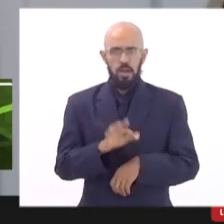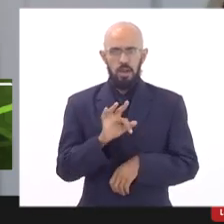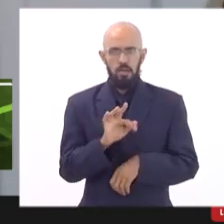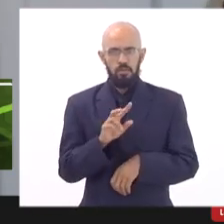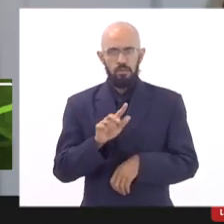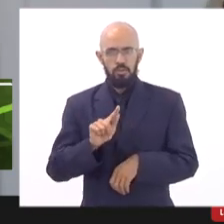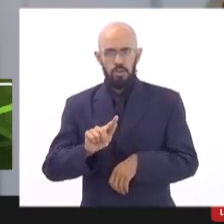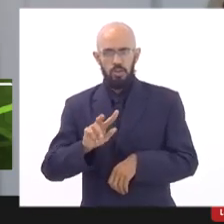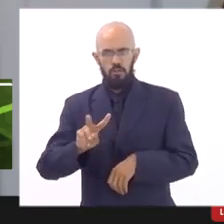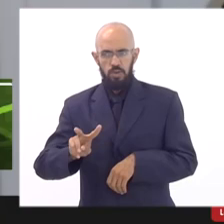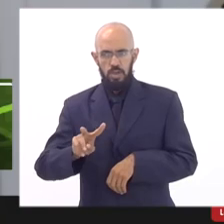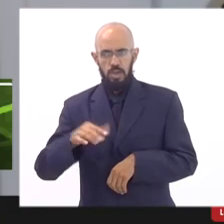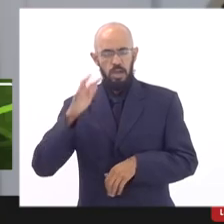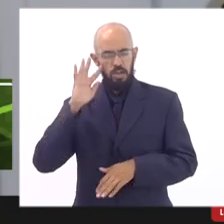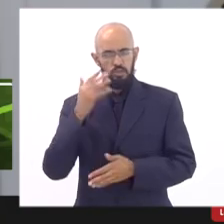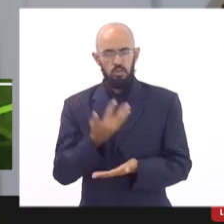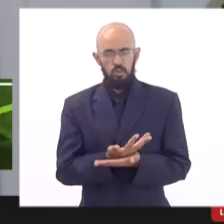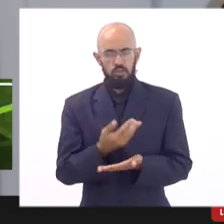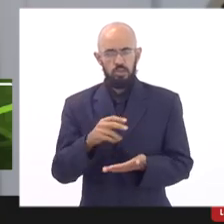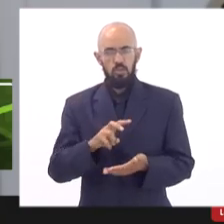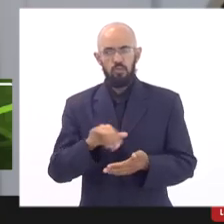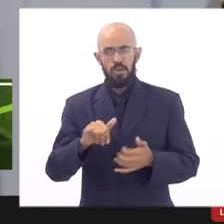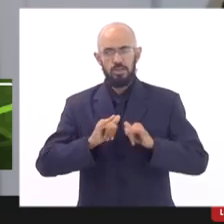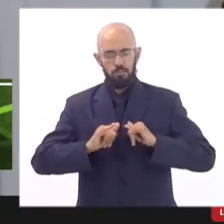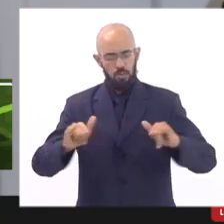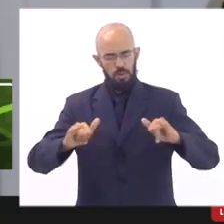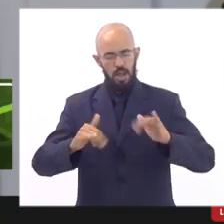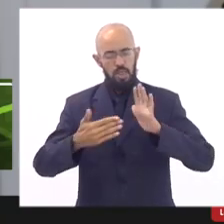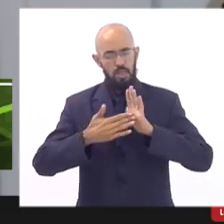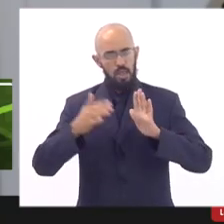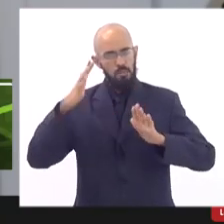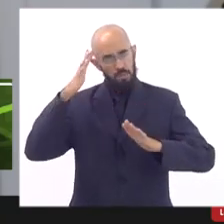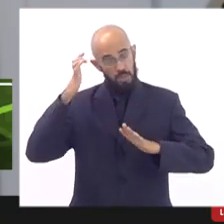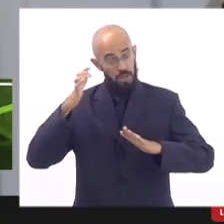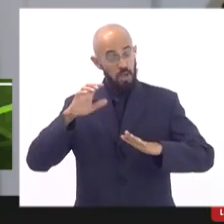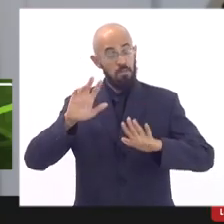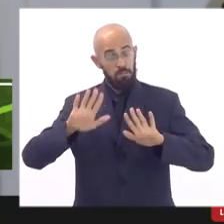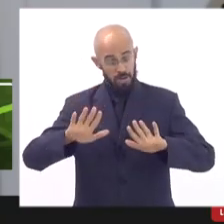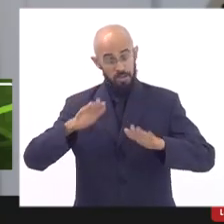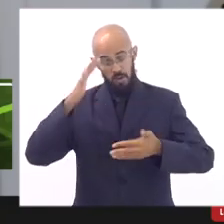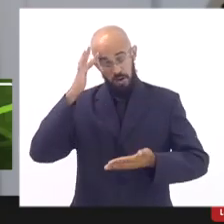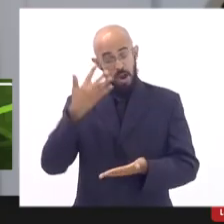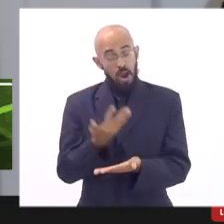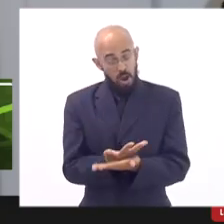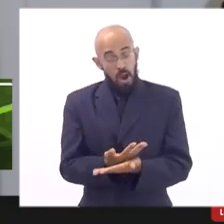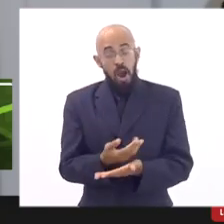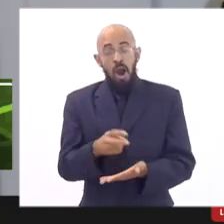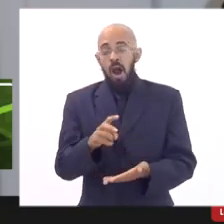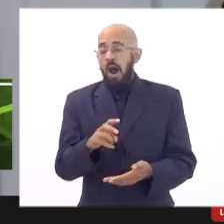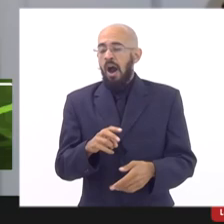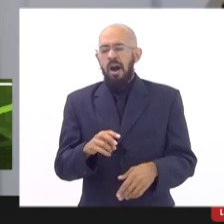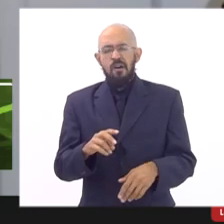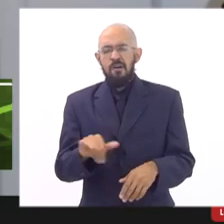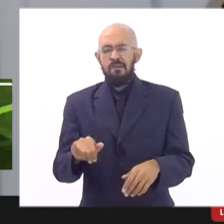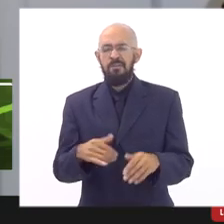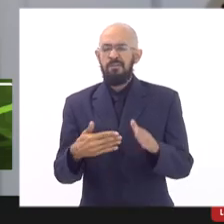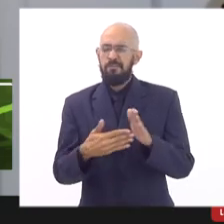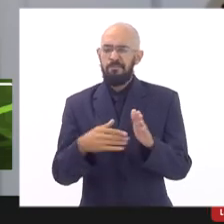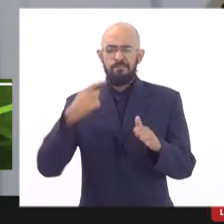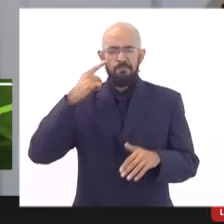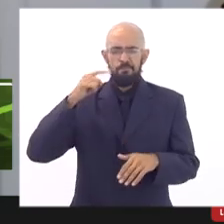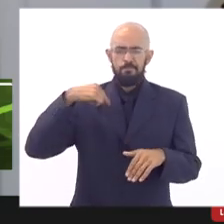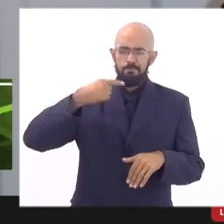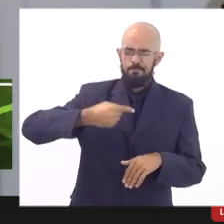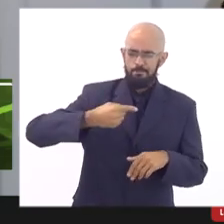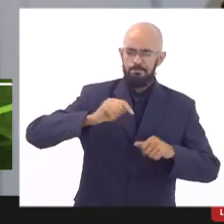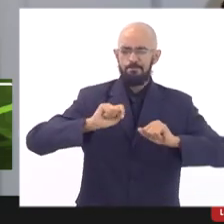resolução acredito pode ser publicada até amanhã mas eu acredito que não passa na semana que vem seguindo o